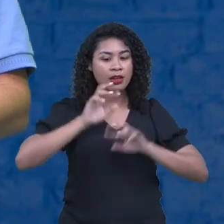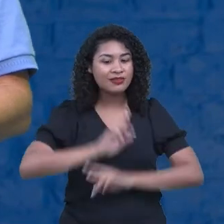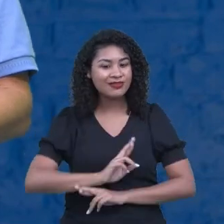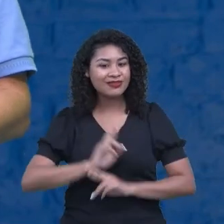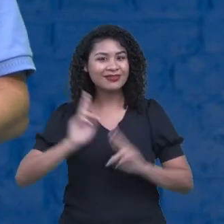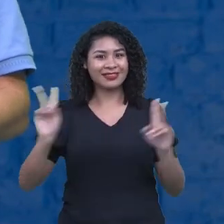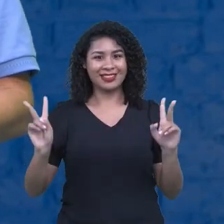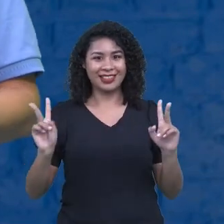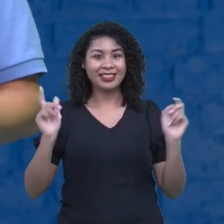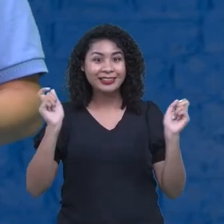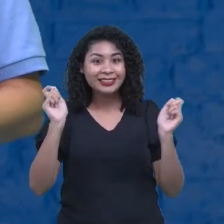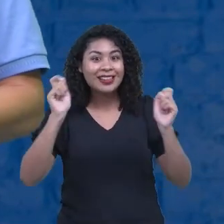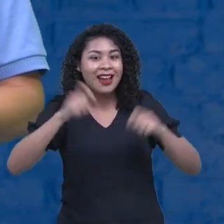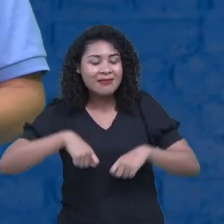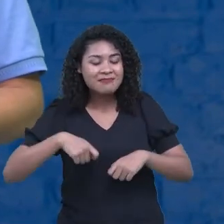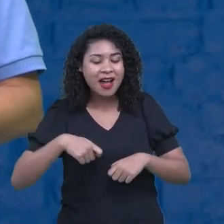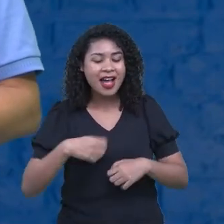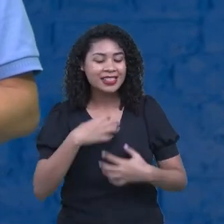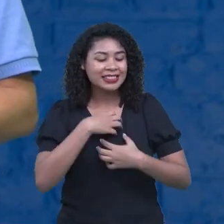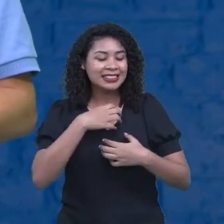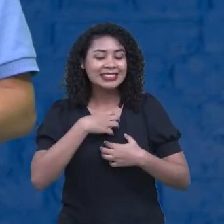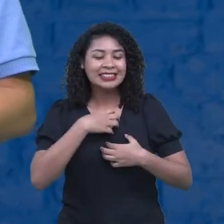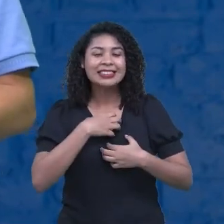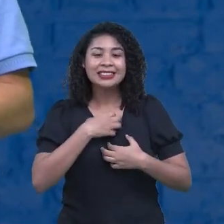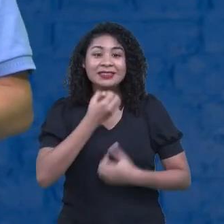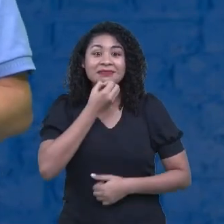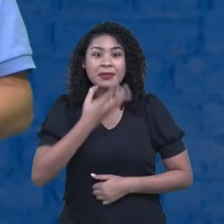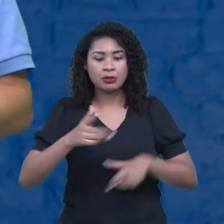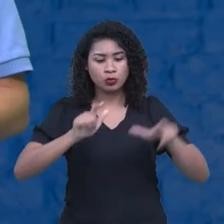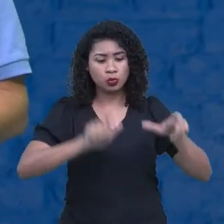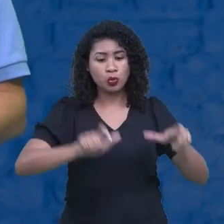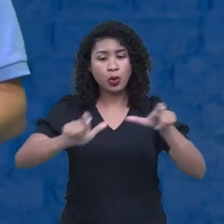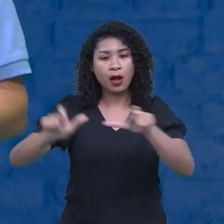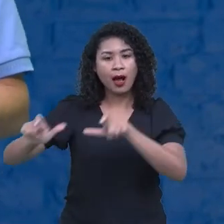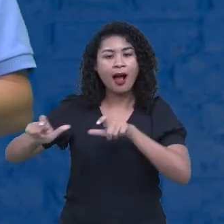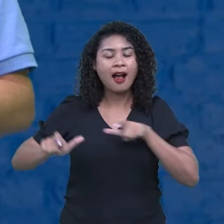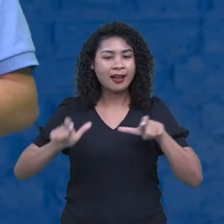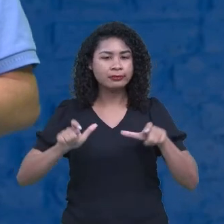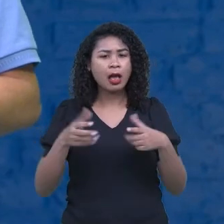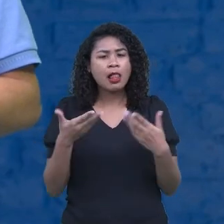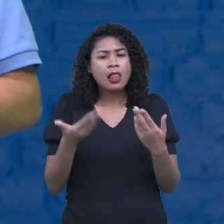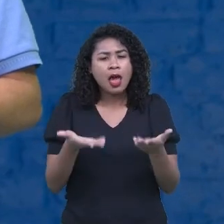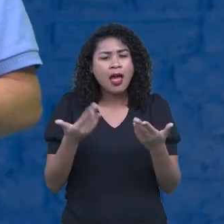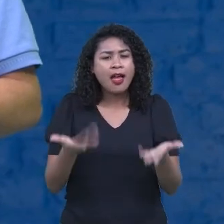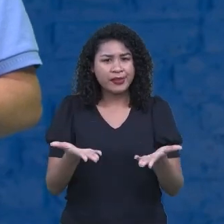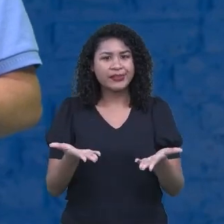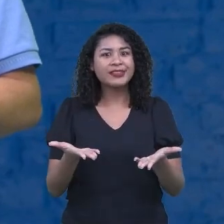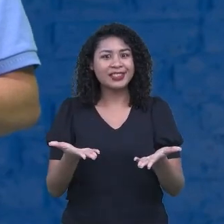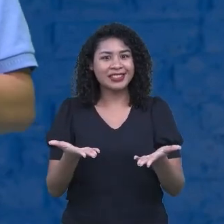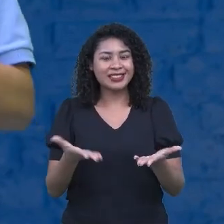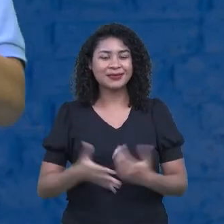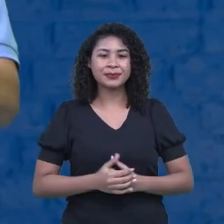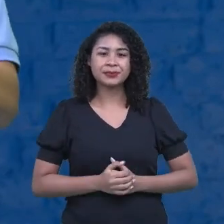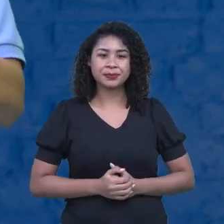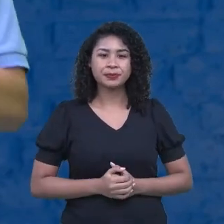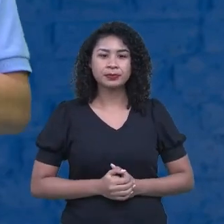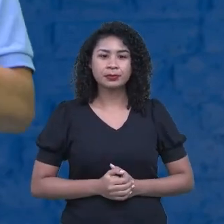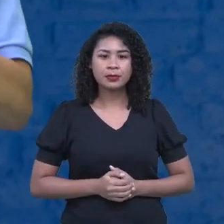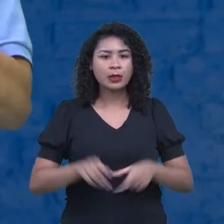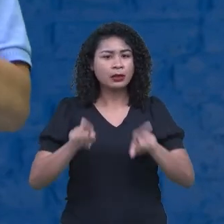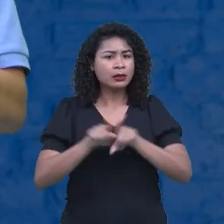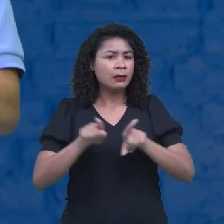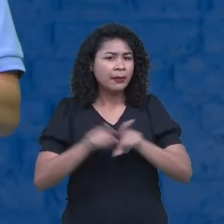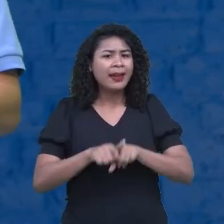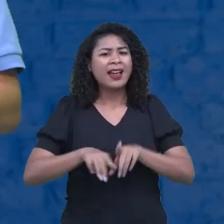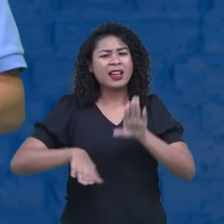também tornar agradável o nosso ambiente. Melhorar. Dei o primeiro passo. Quem sabe alguém não está